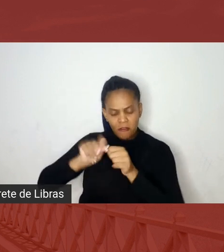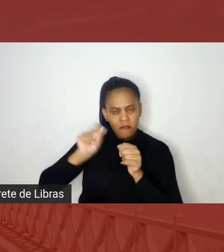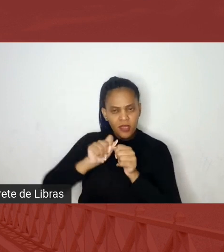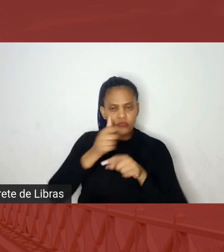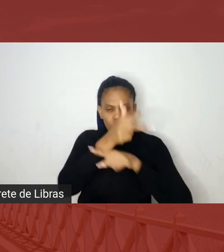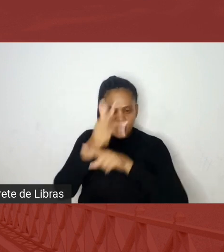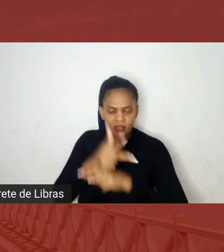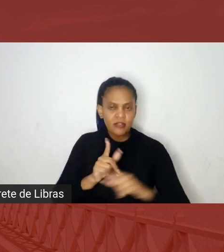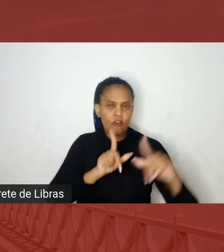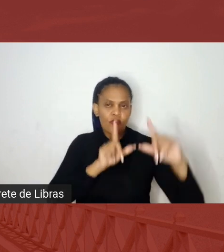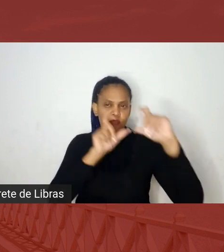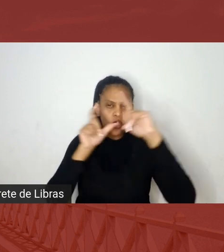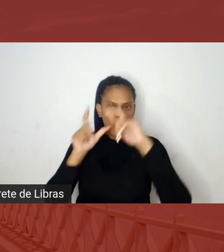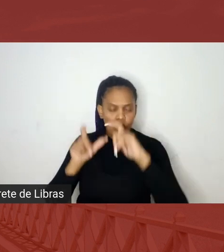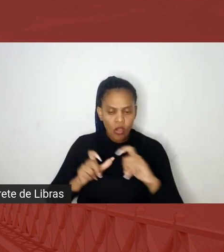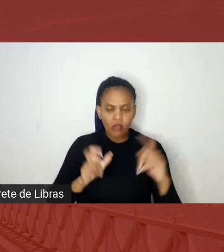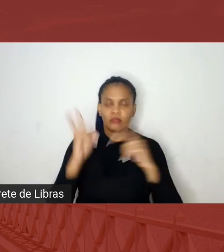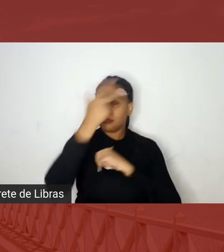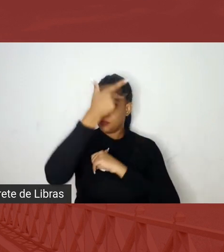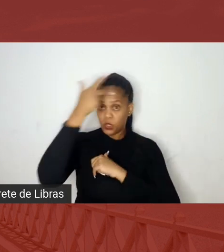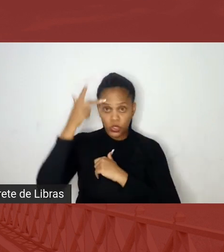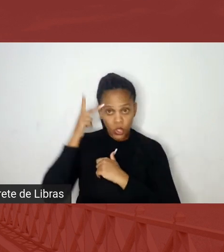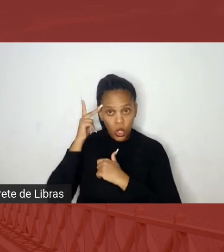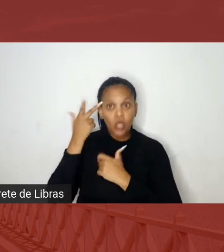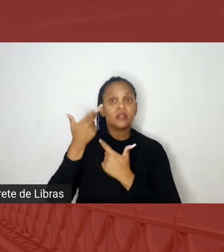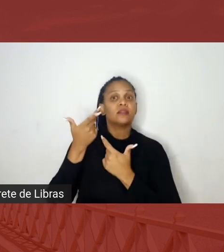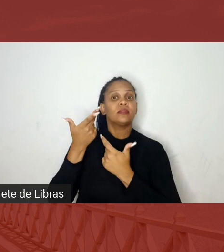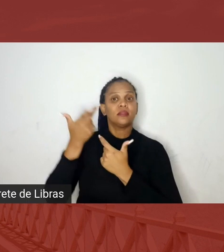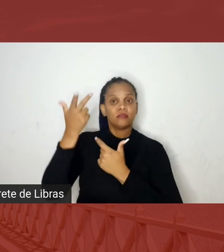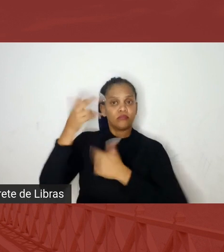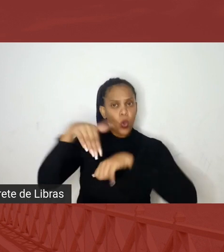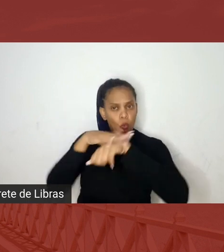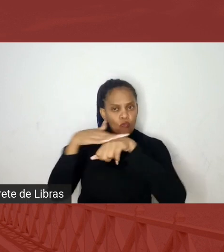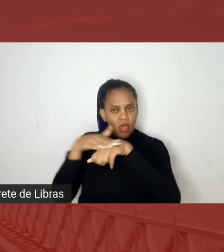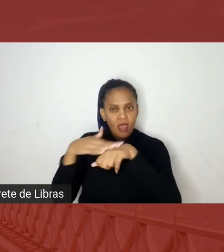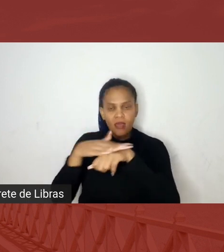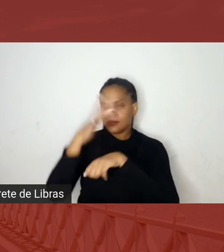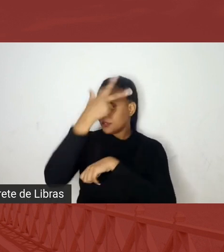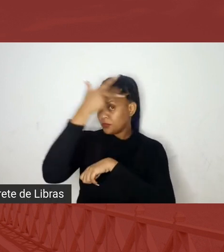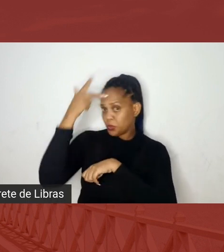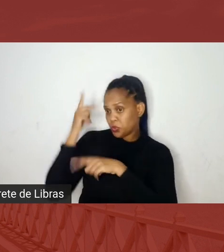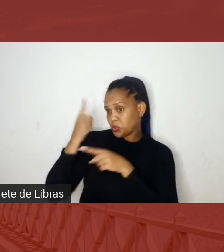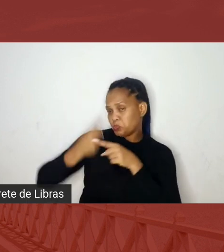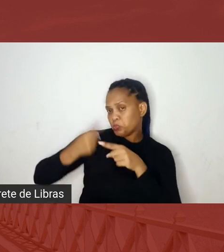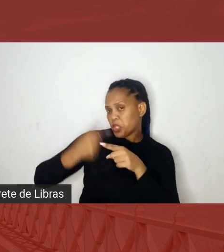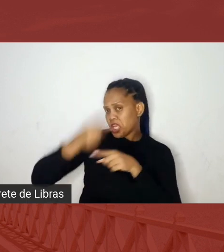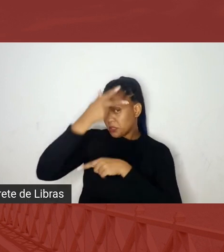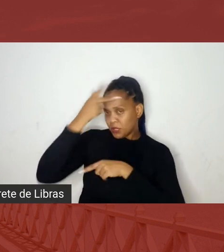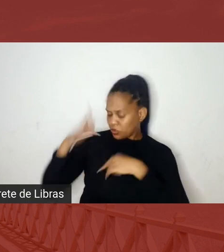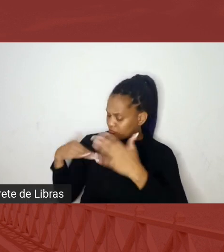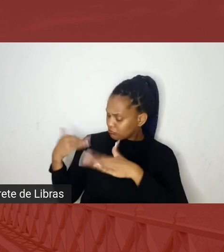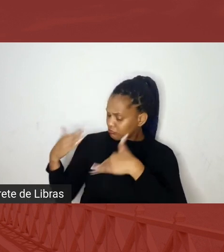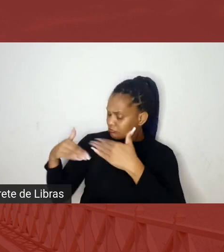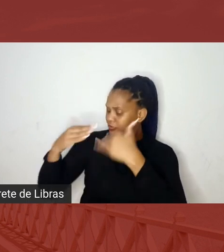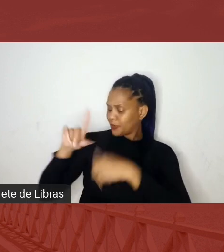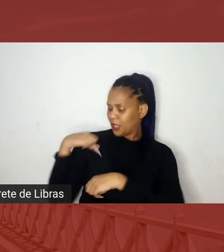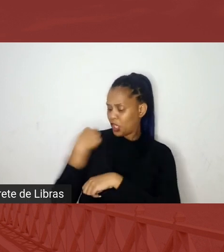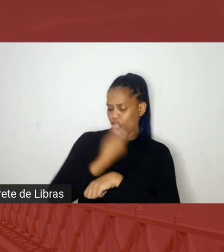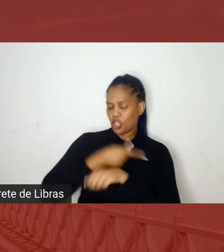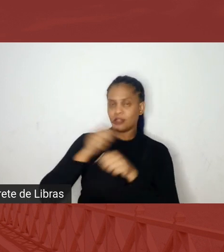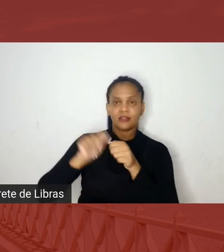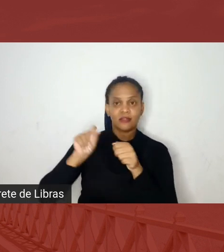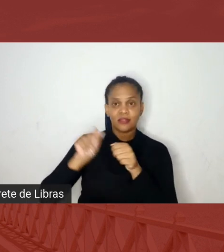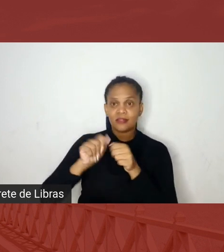e alguns diálogos, porque as pessoas, no período, no processo que nós estávamos fazendo, foi